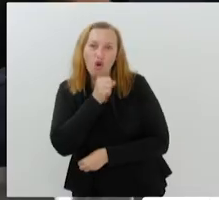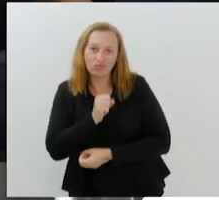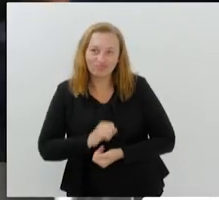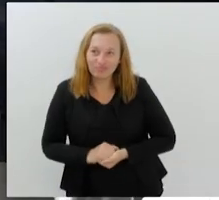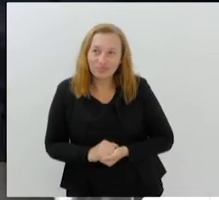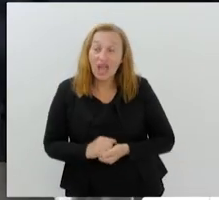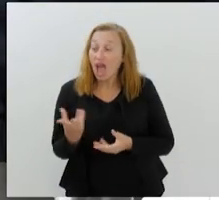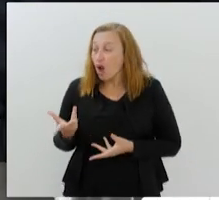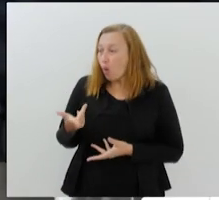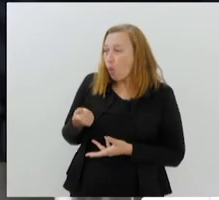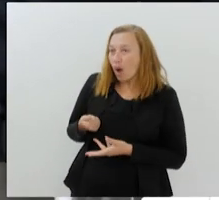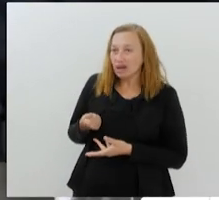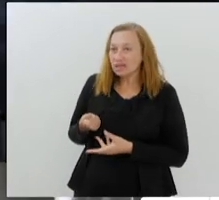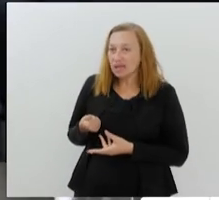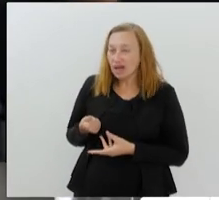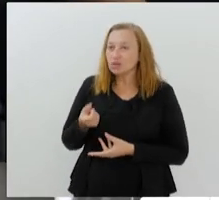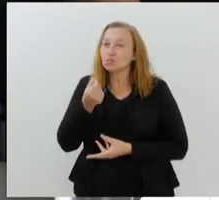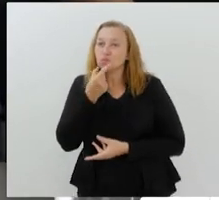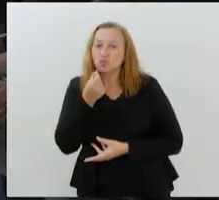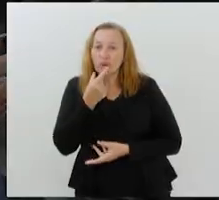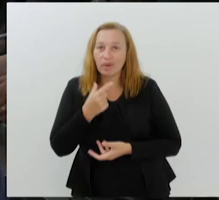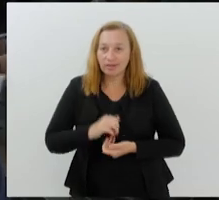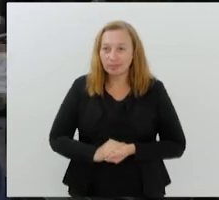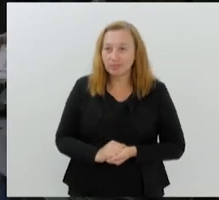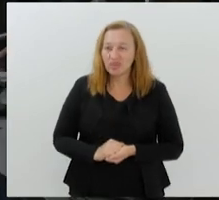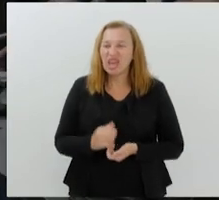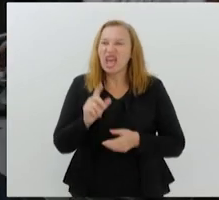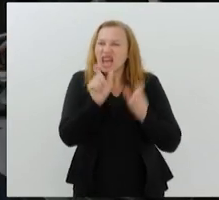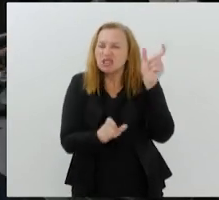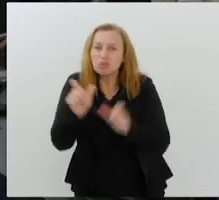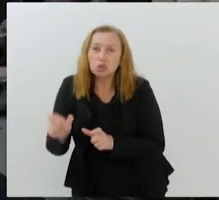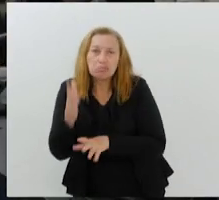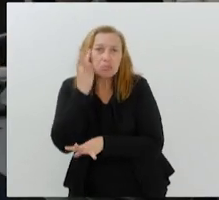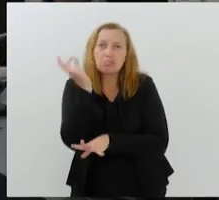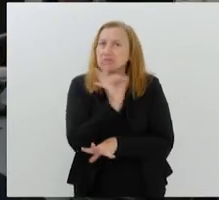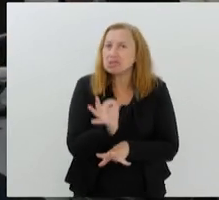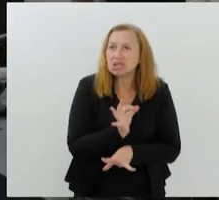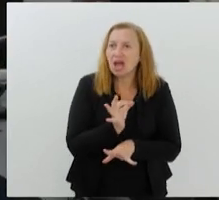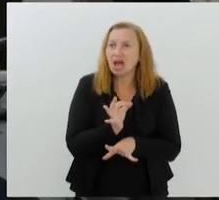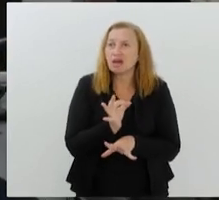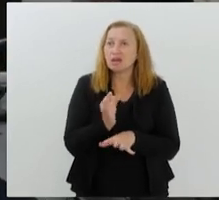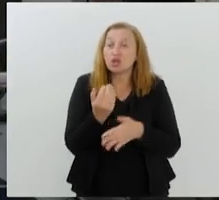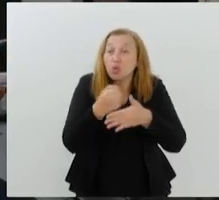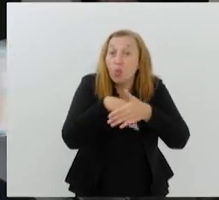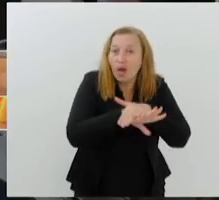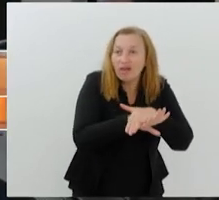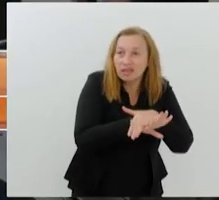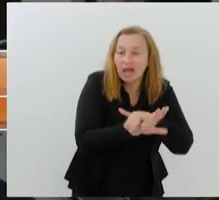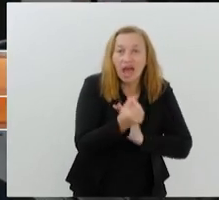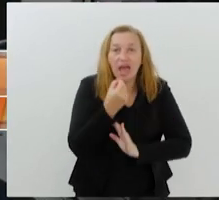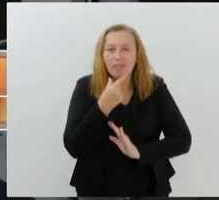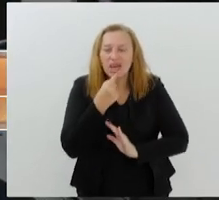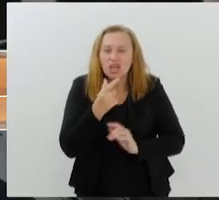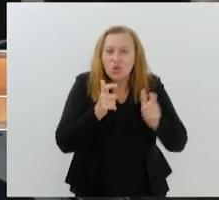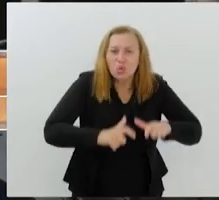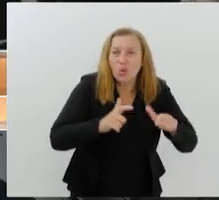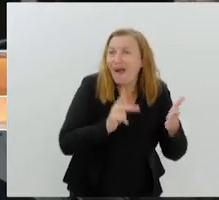sobre a qualidade e eficácia dos medicamentos. Muitas pessoas não sabem que se armazenarem medicamentos em lugares